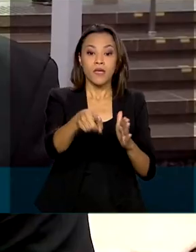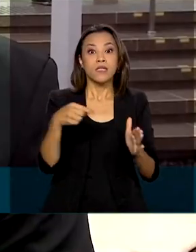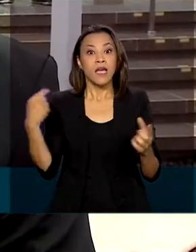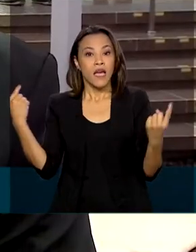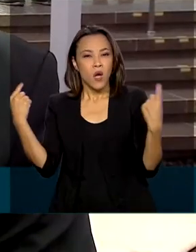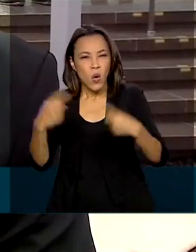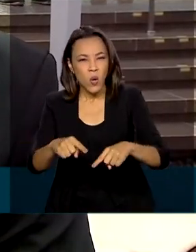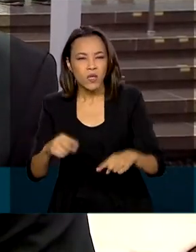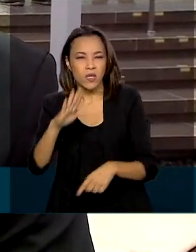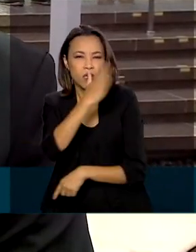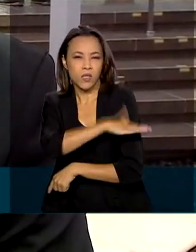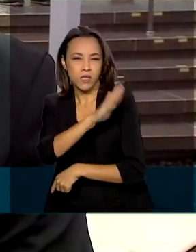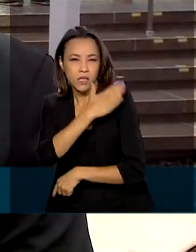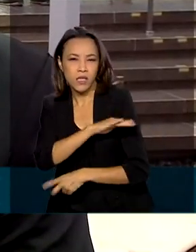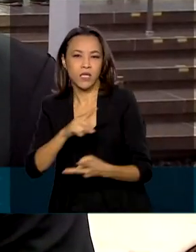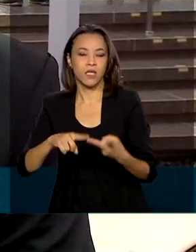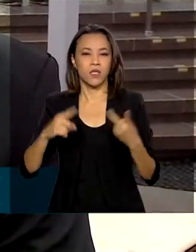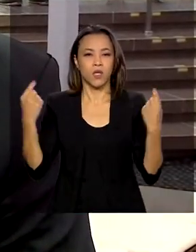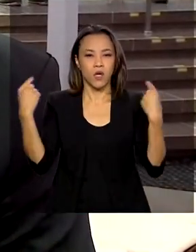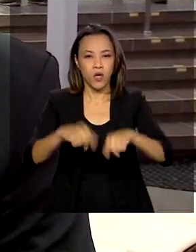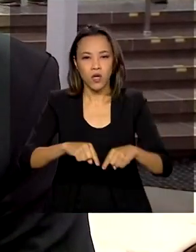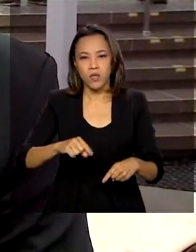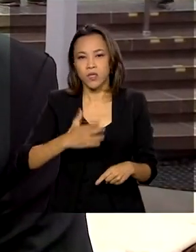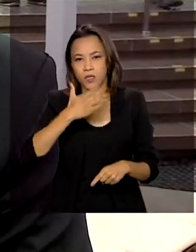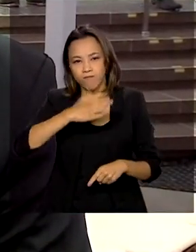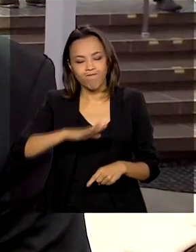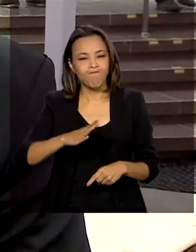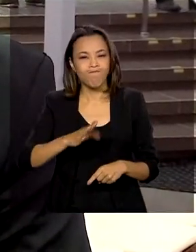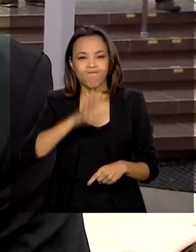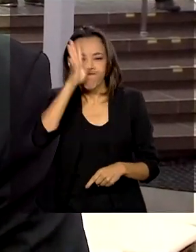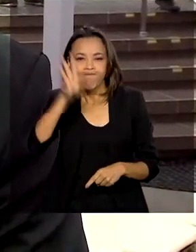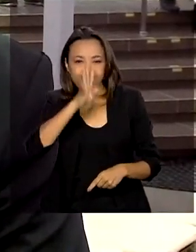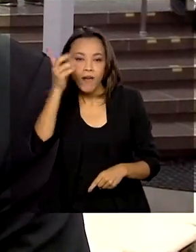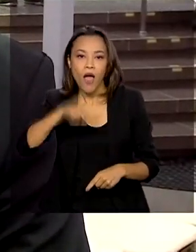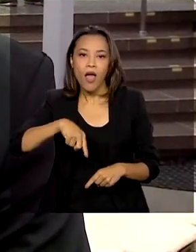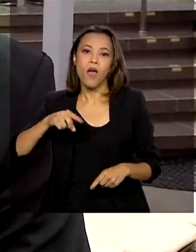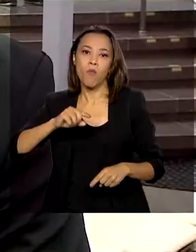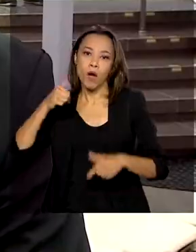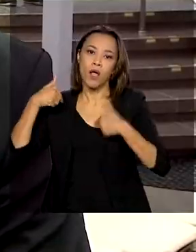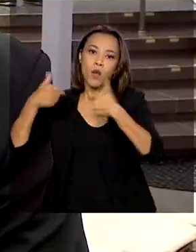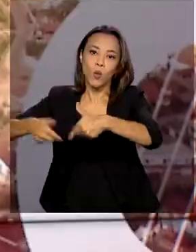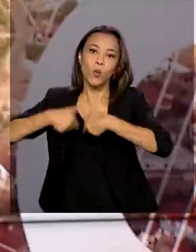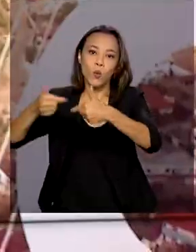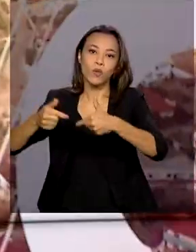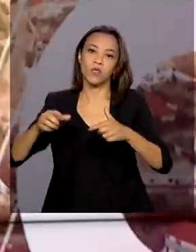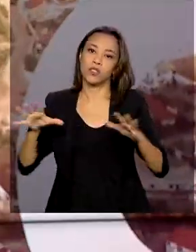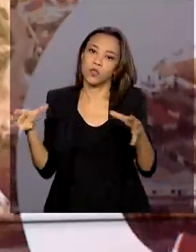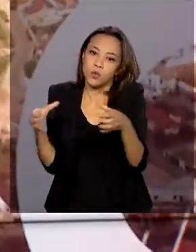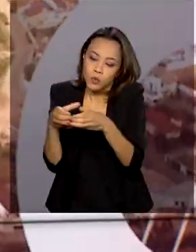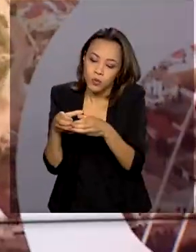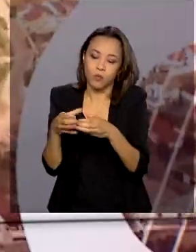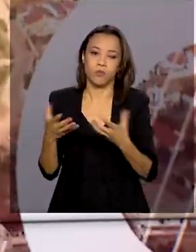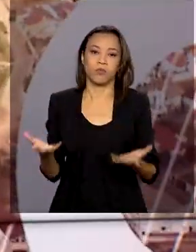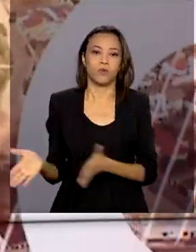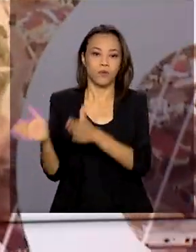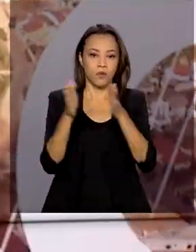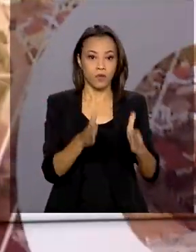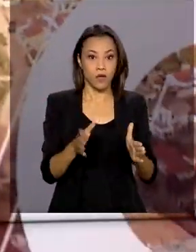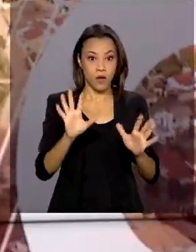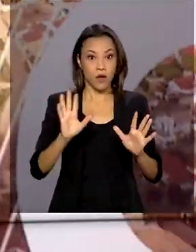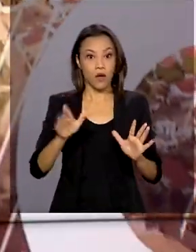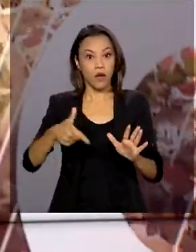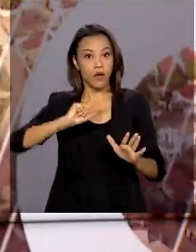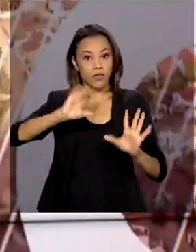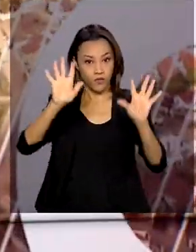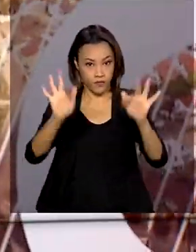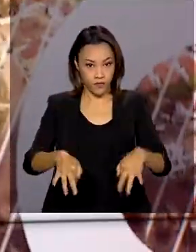a intolerância, é contra a discriminação e é uma luta de todas as minorias. Antes de terminar, vamos falar